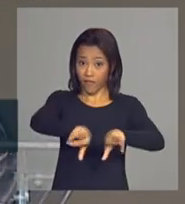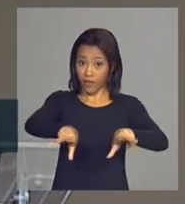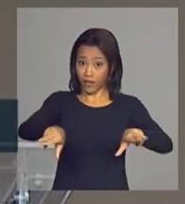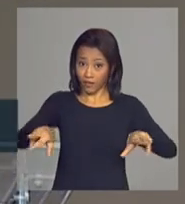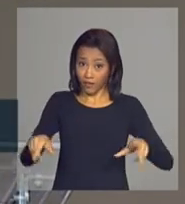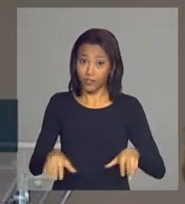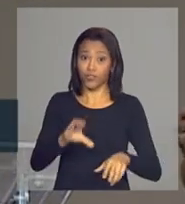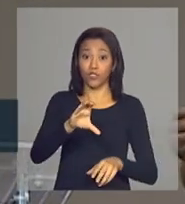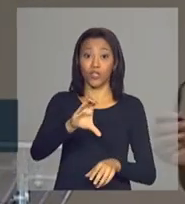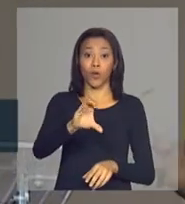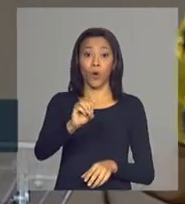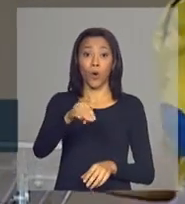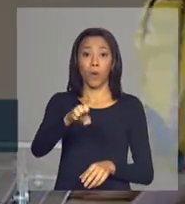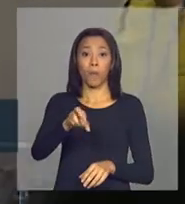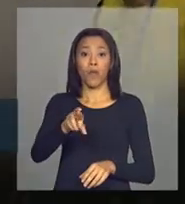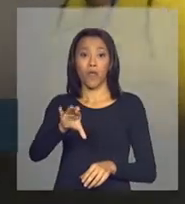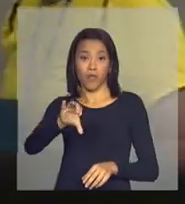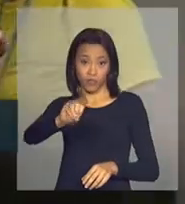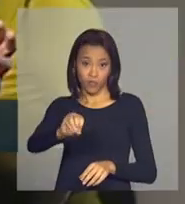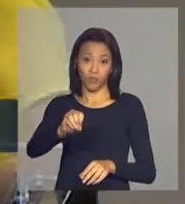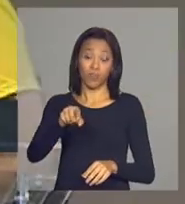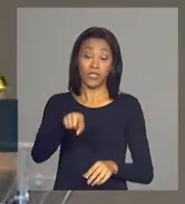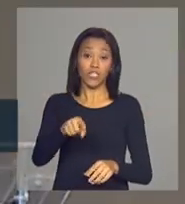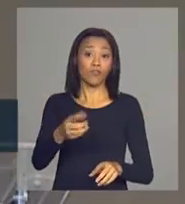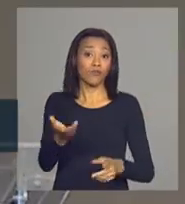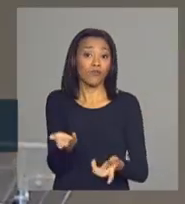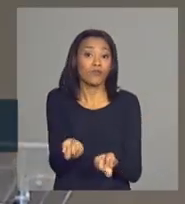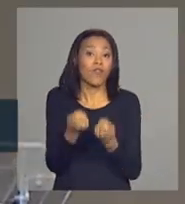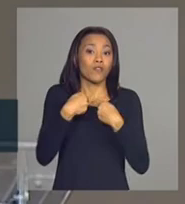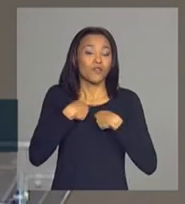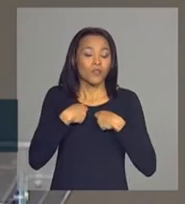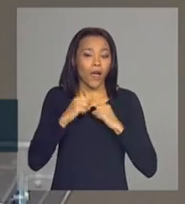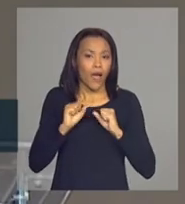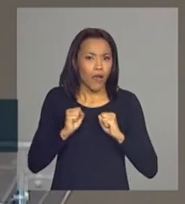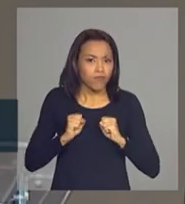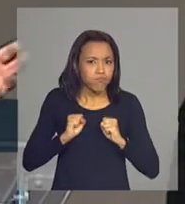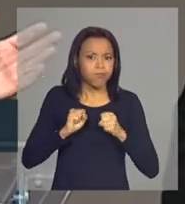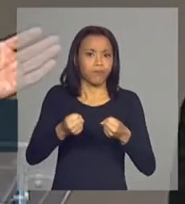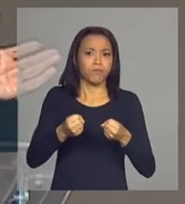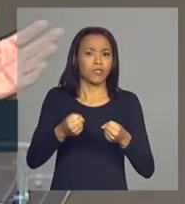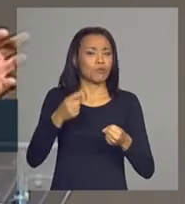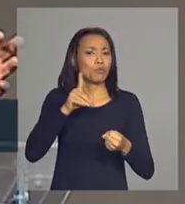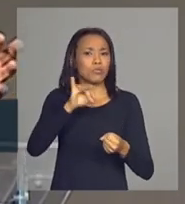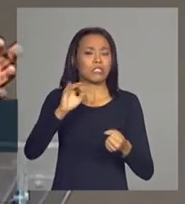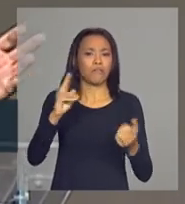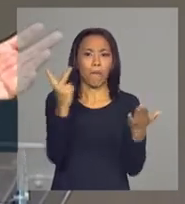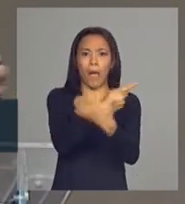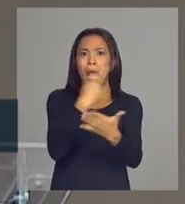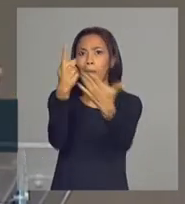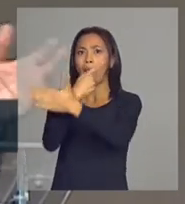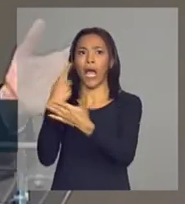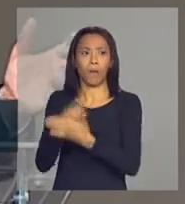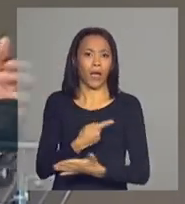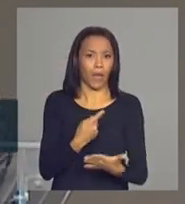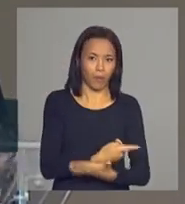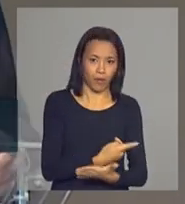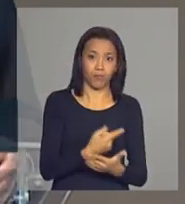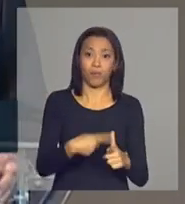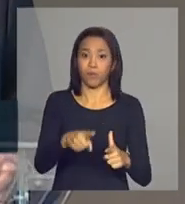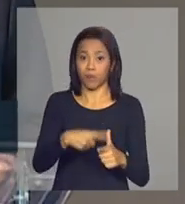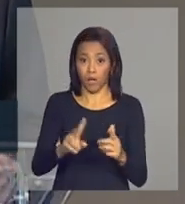nos permite resistir melhor em momentos de maior turbulência, o nosso comércio já se orientou